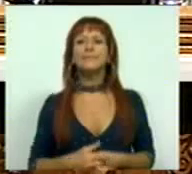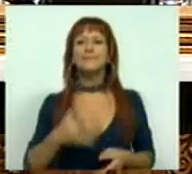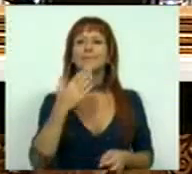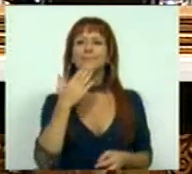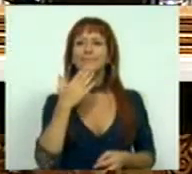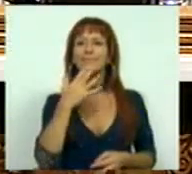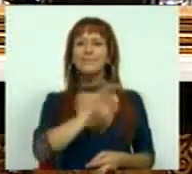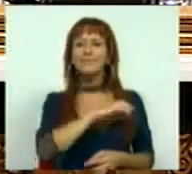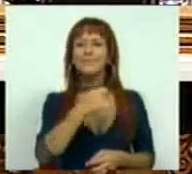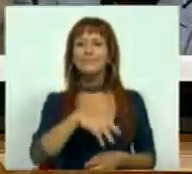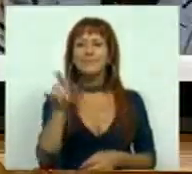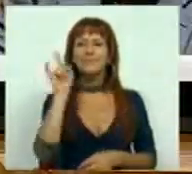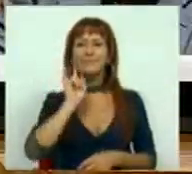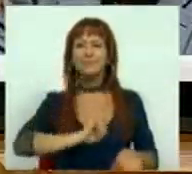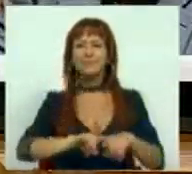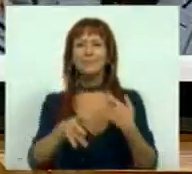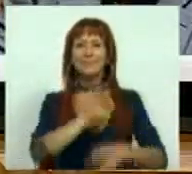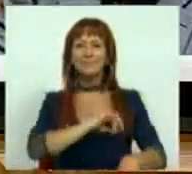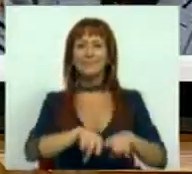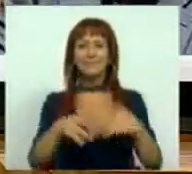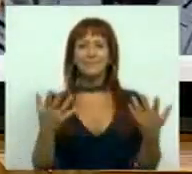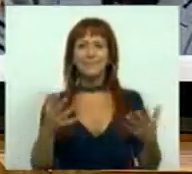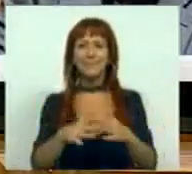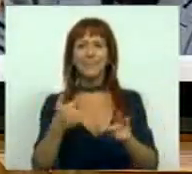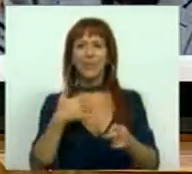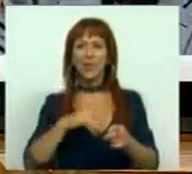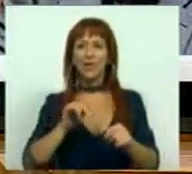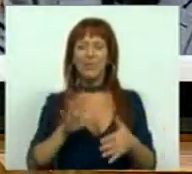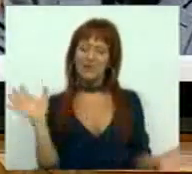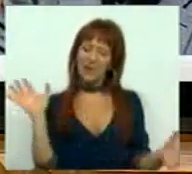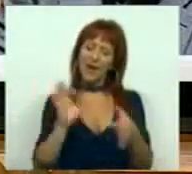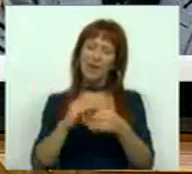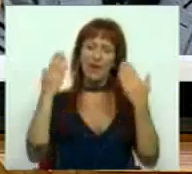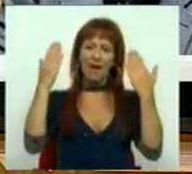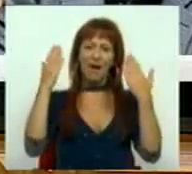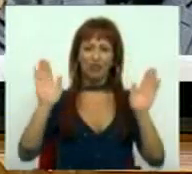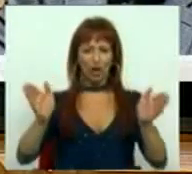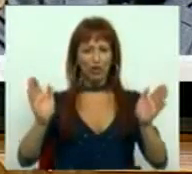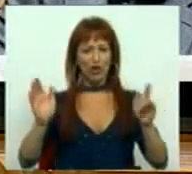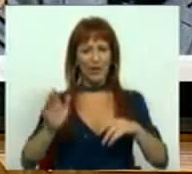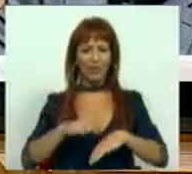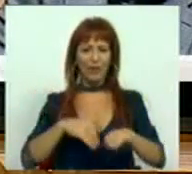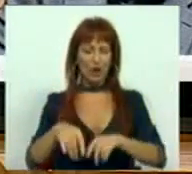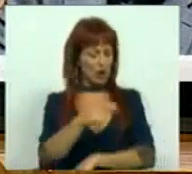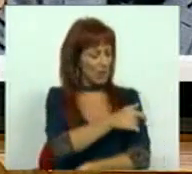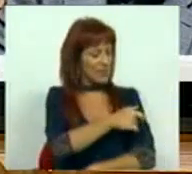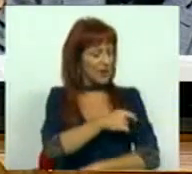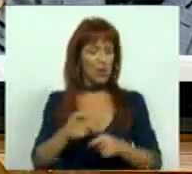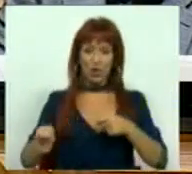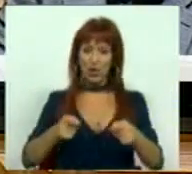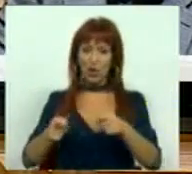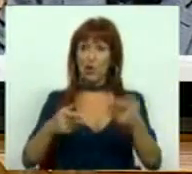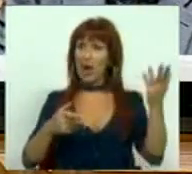Obrigado Sr. Presidente, Sras. Deputadas, Srs. Deputados, queria também associar uma saudação já feita aos representantes das